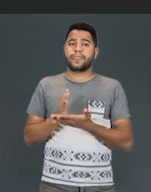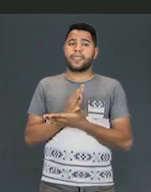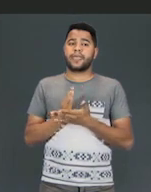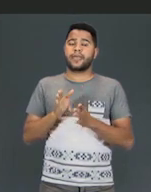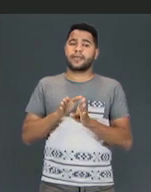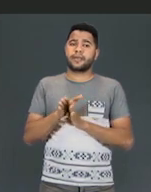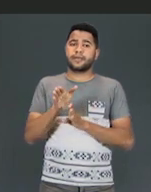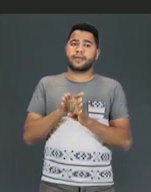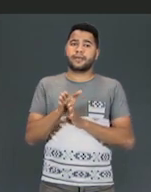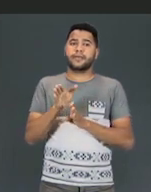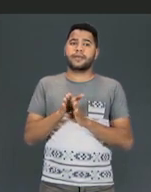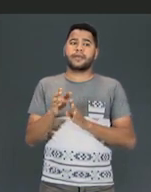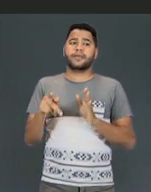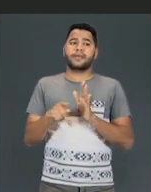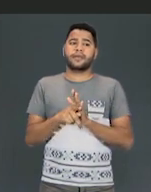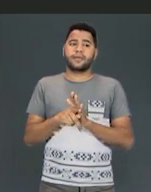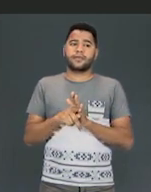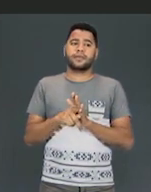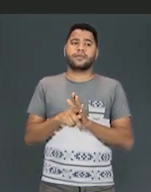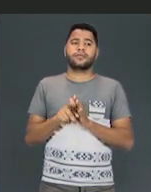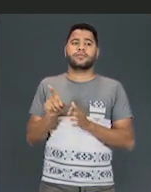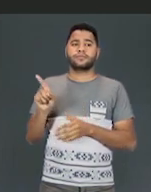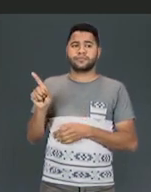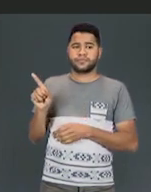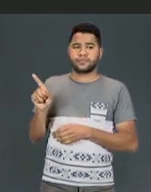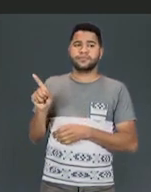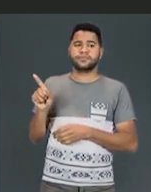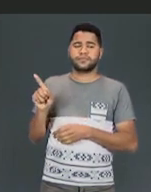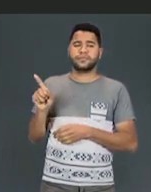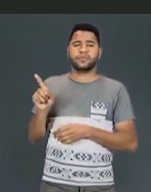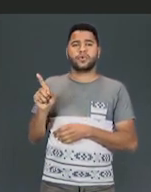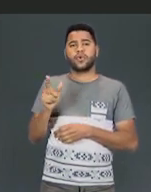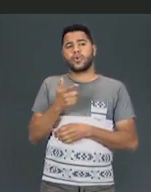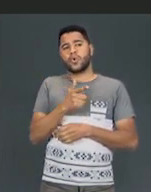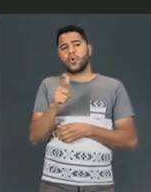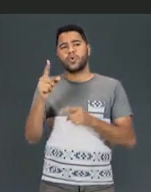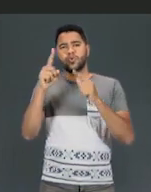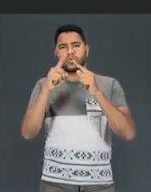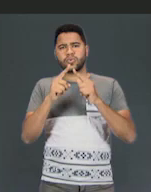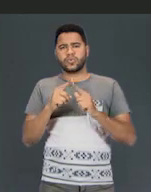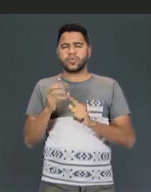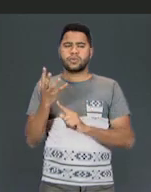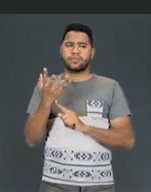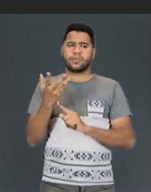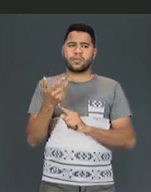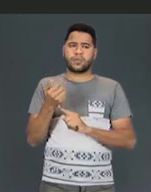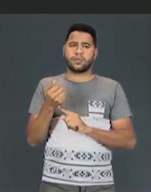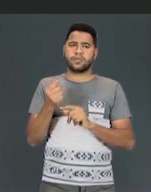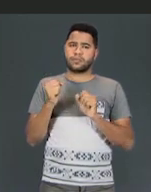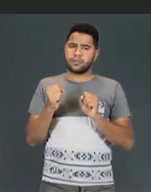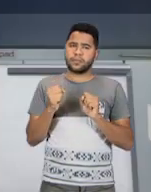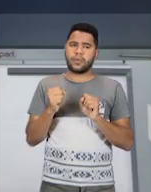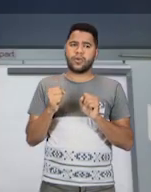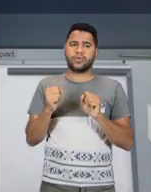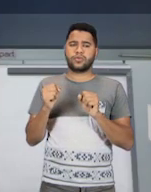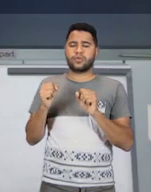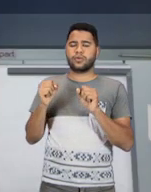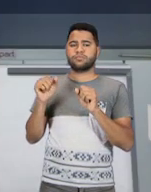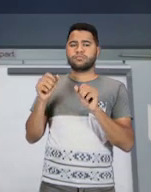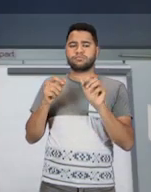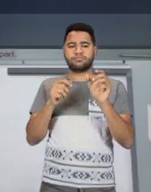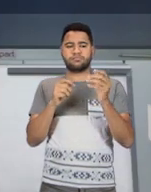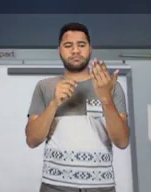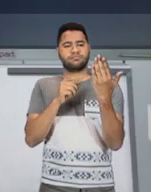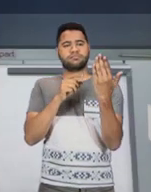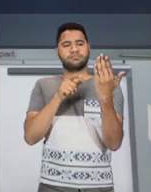dicas aí de xilogravura e outros tipos de arte pra vocês. Podem escanear e